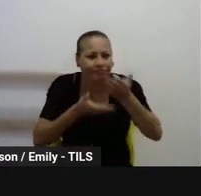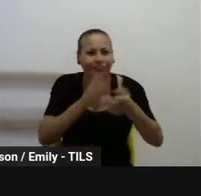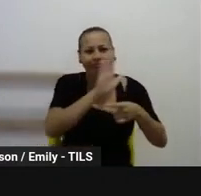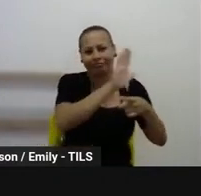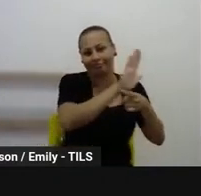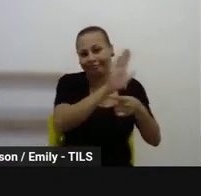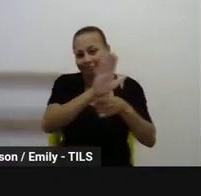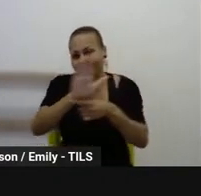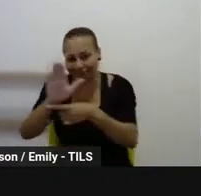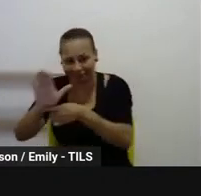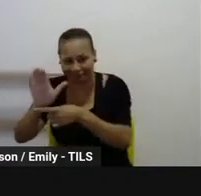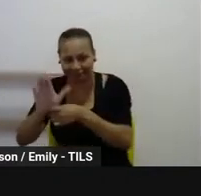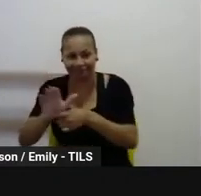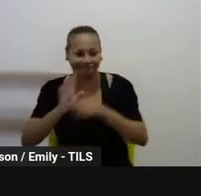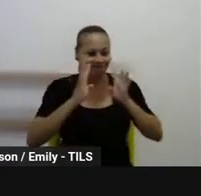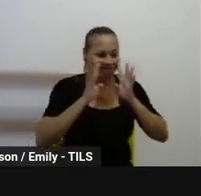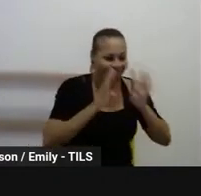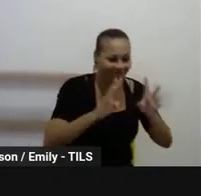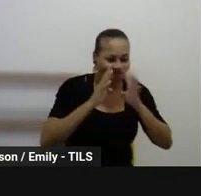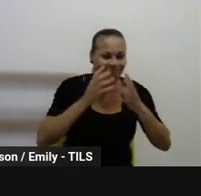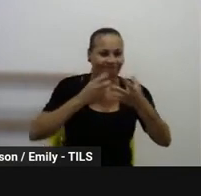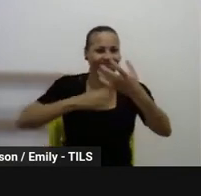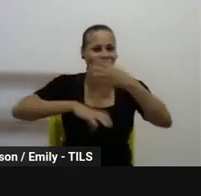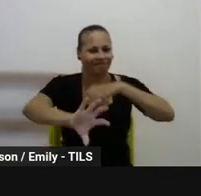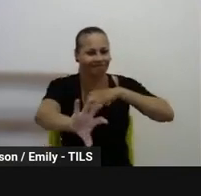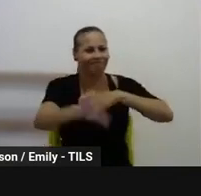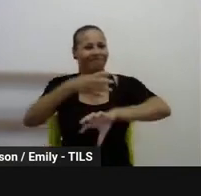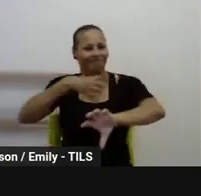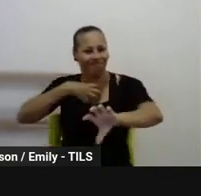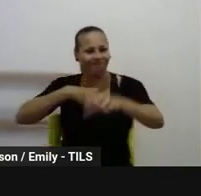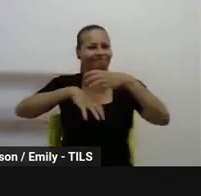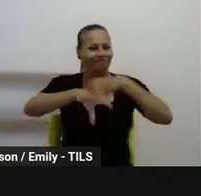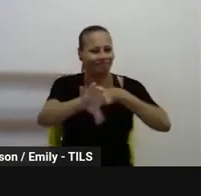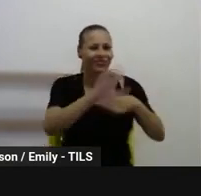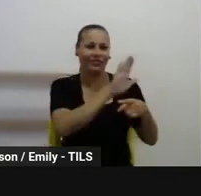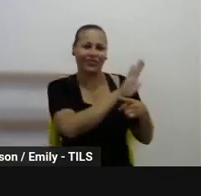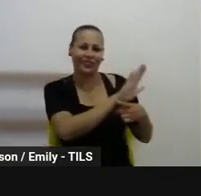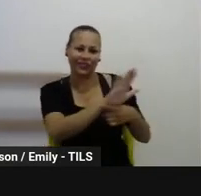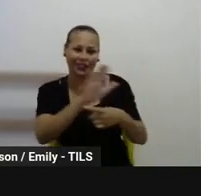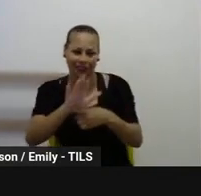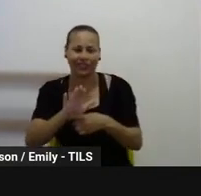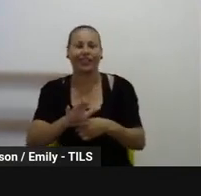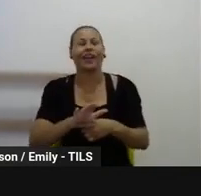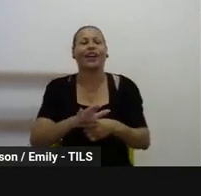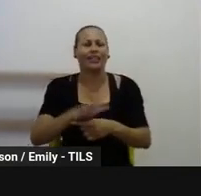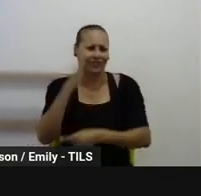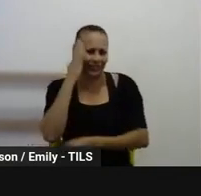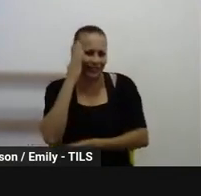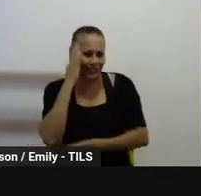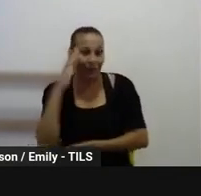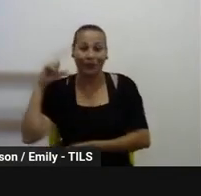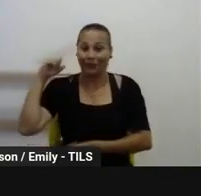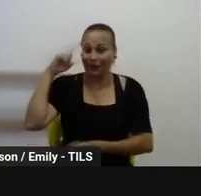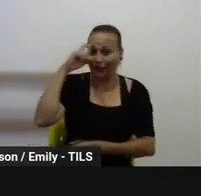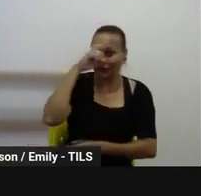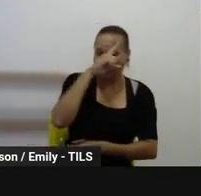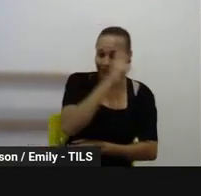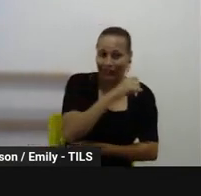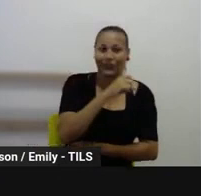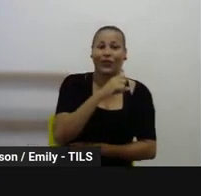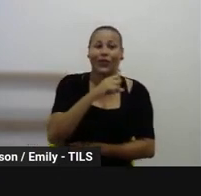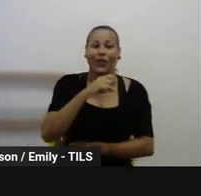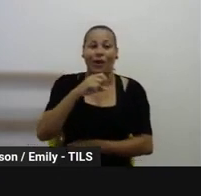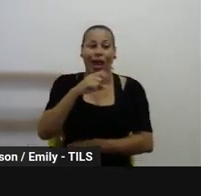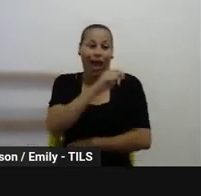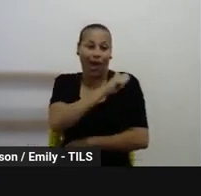próprias questões interculturais, né, porque vai haver esse choque de realidade, né, e, inclusive,